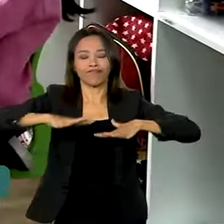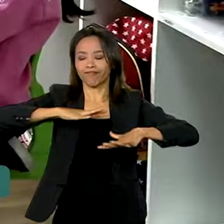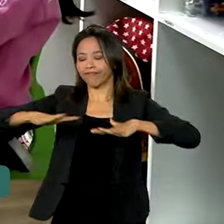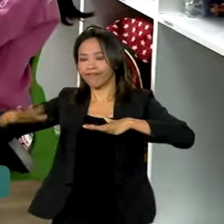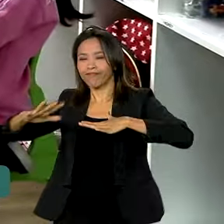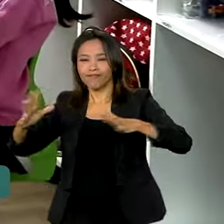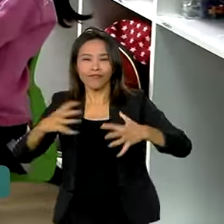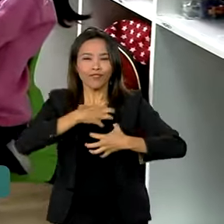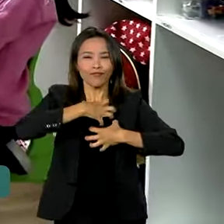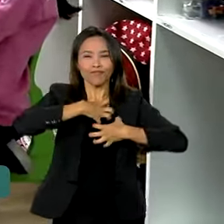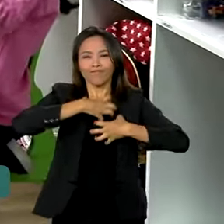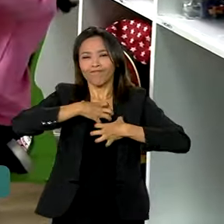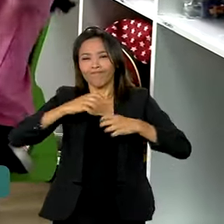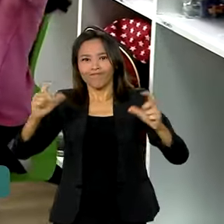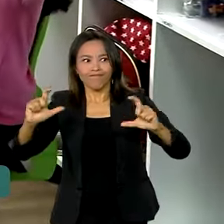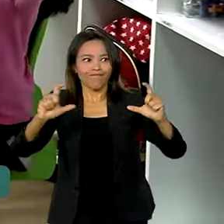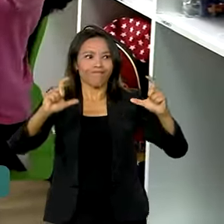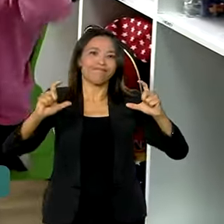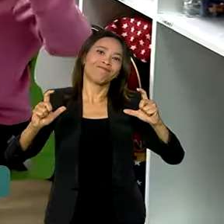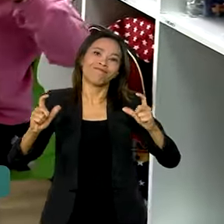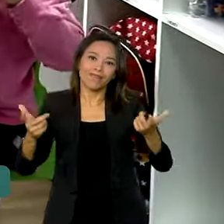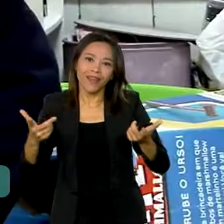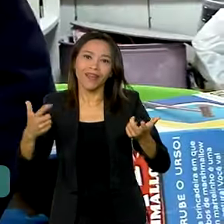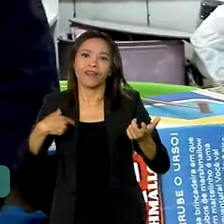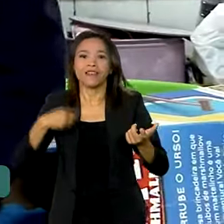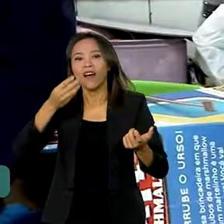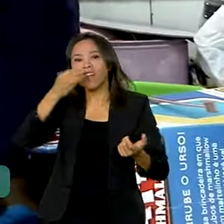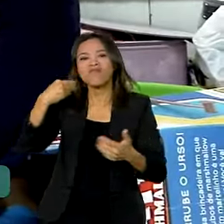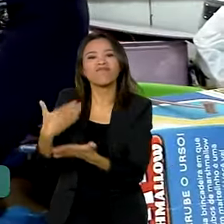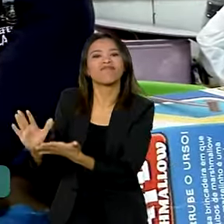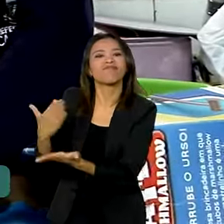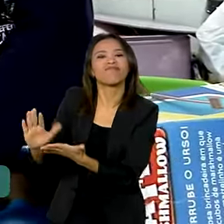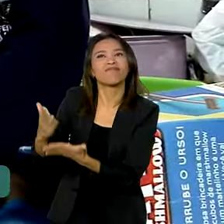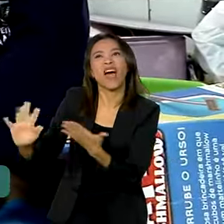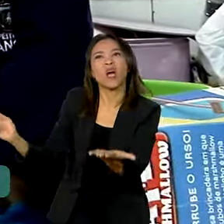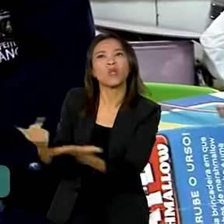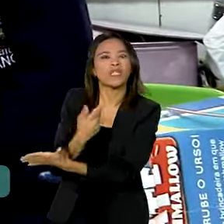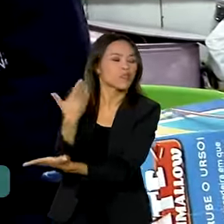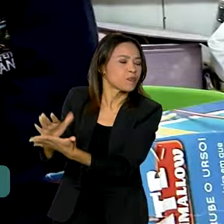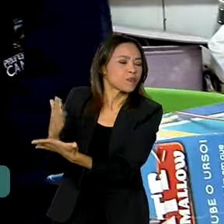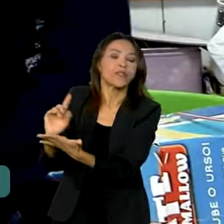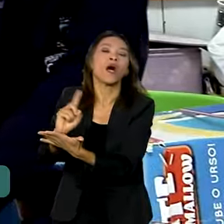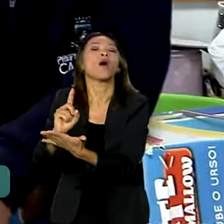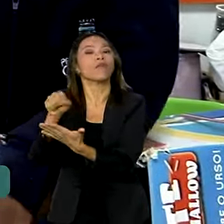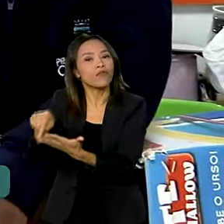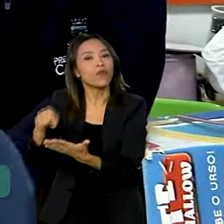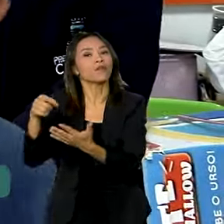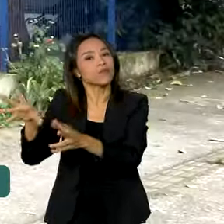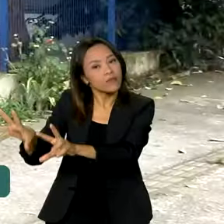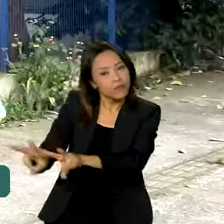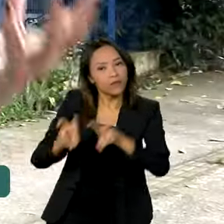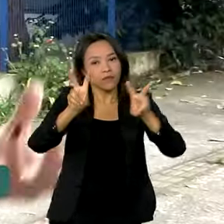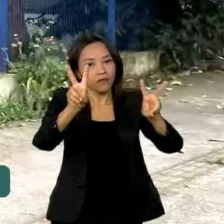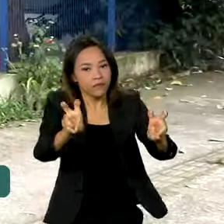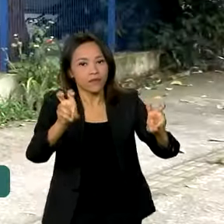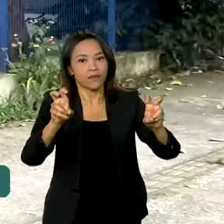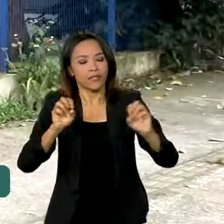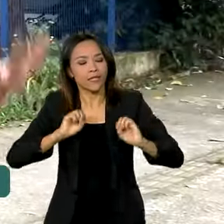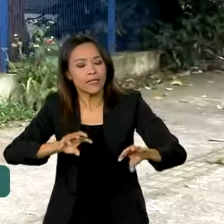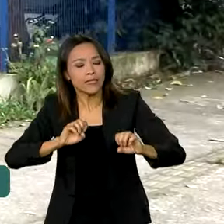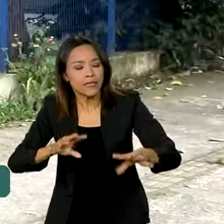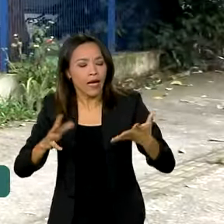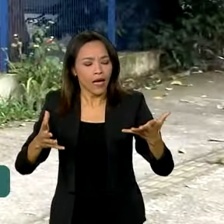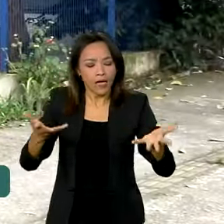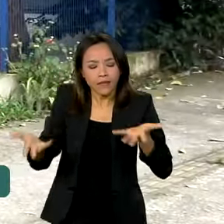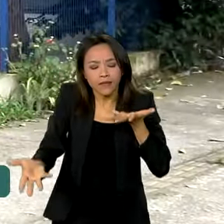não negar aquilo ali, mas aconteceu e como vamos, e como vamos trabalhar, e como